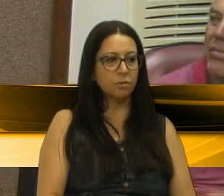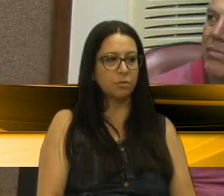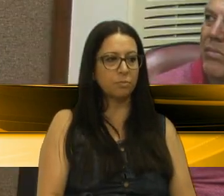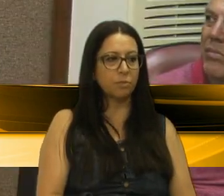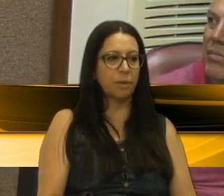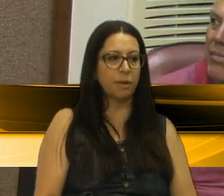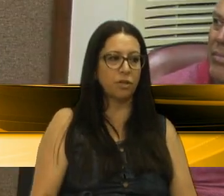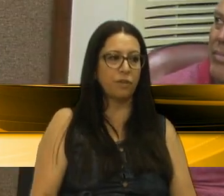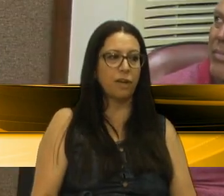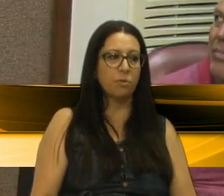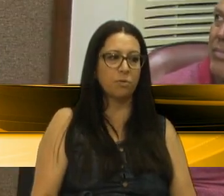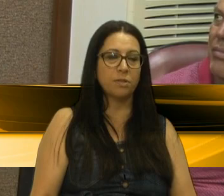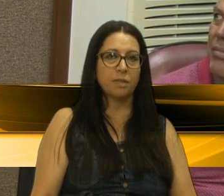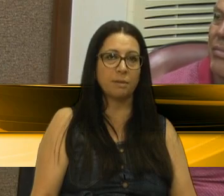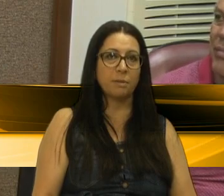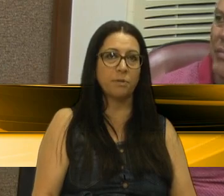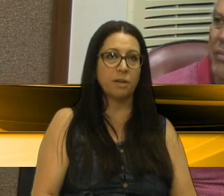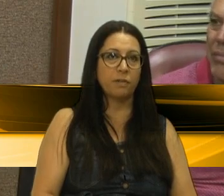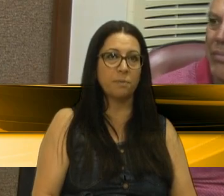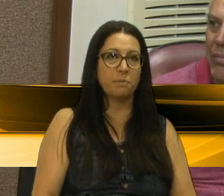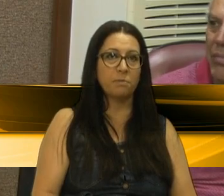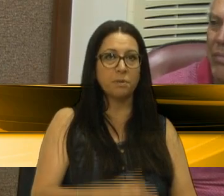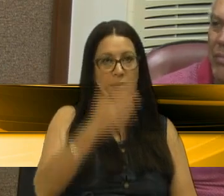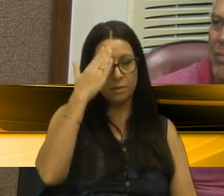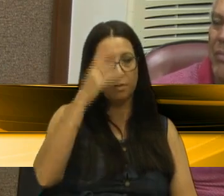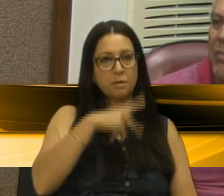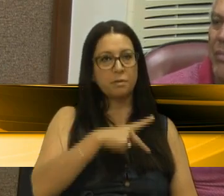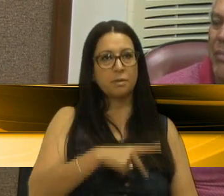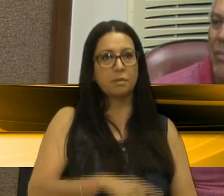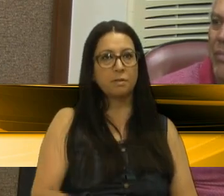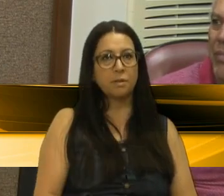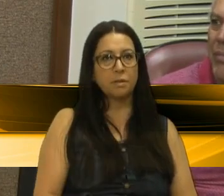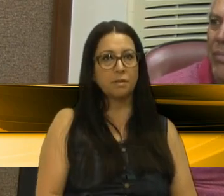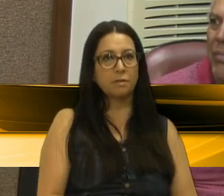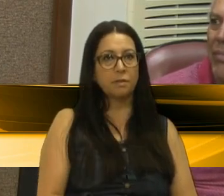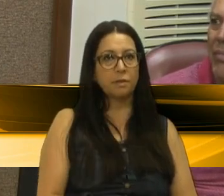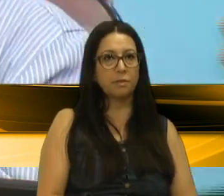Muito obrigada. Obrigada, senhor presidente. Obrigada, presidente.